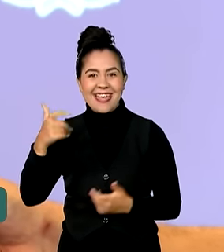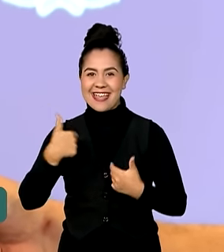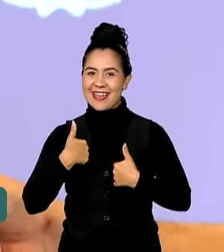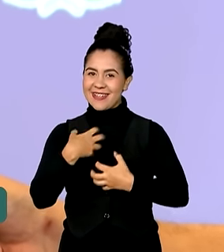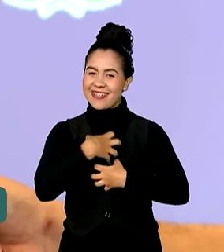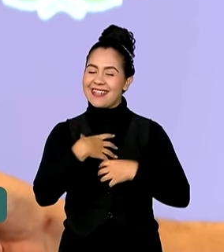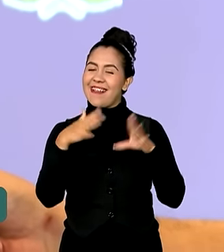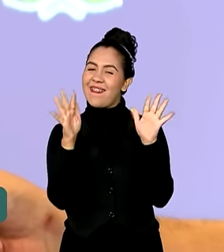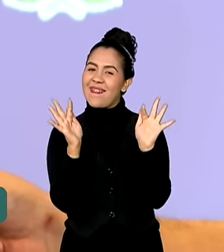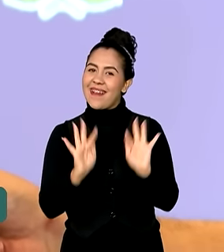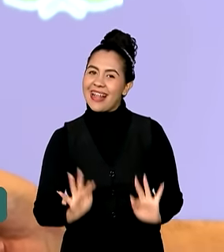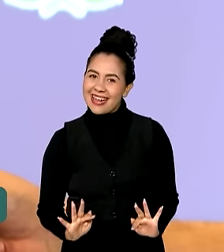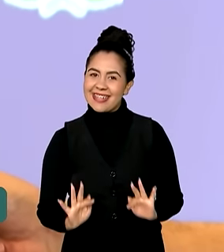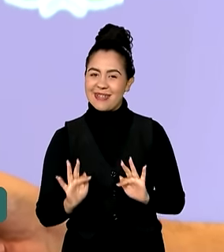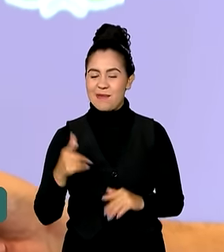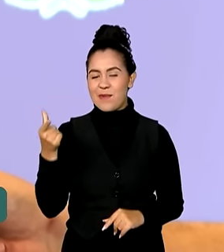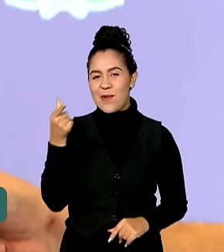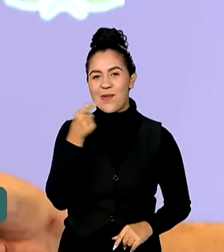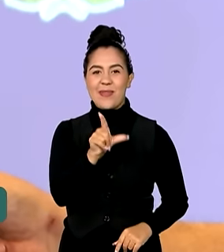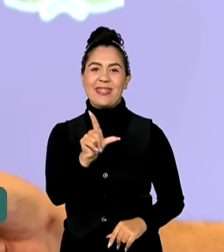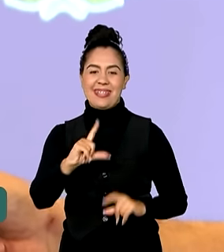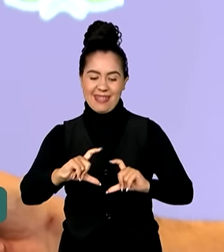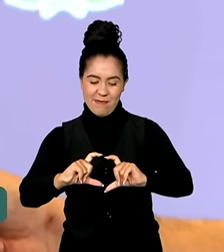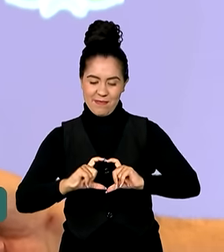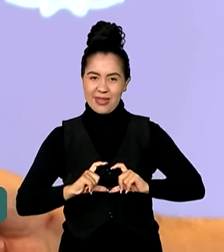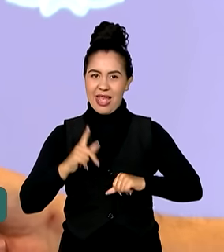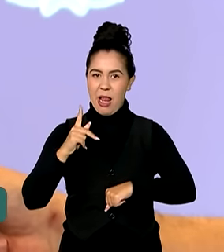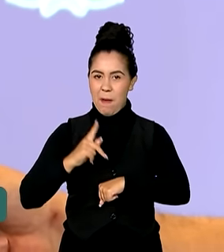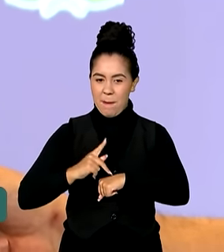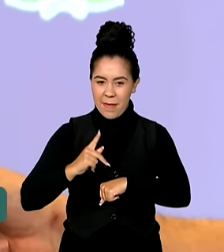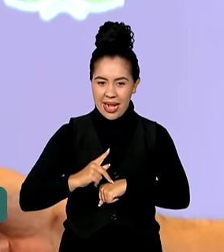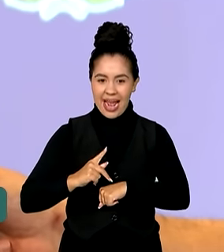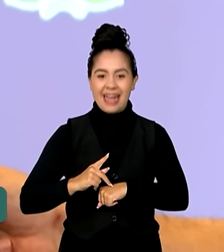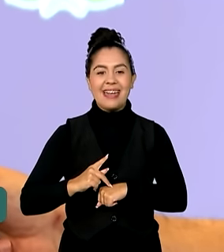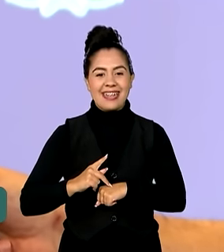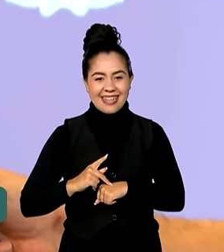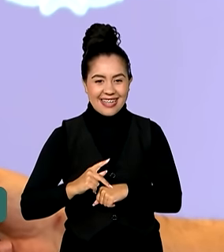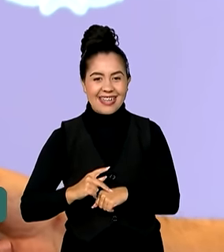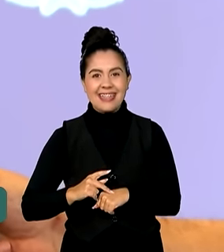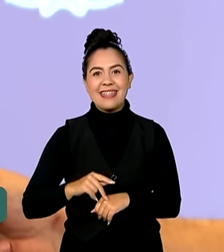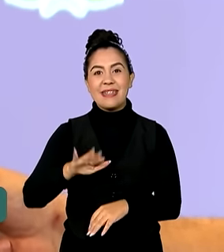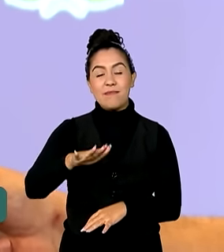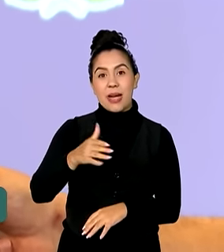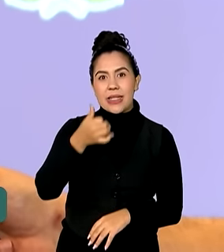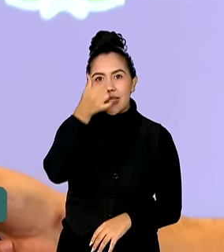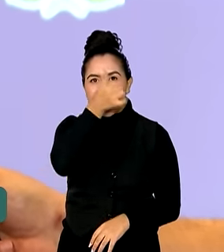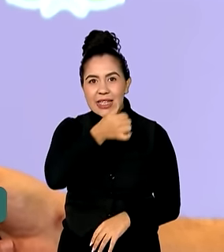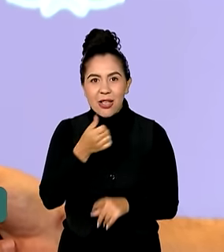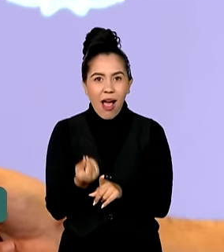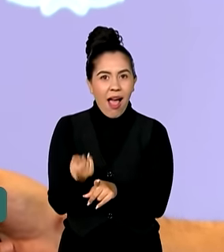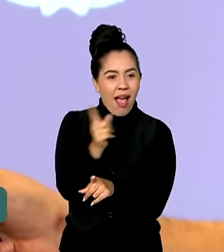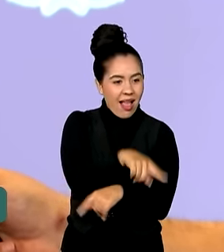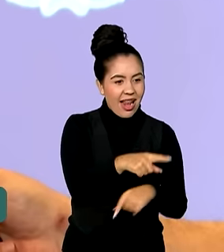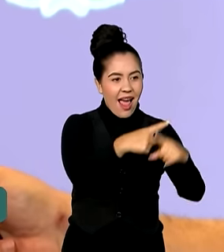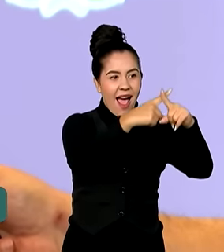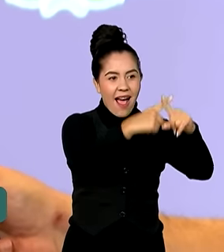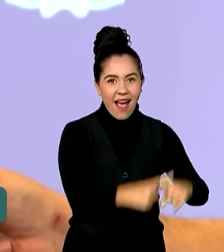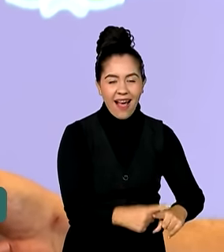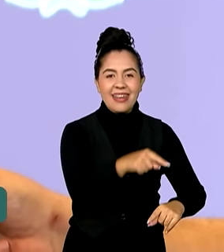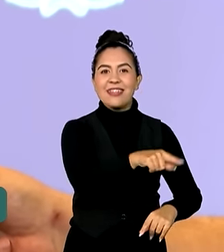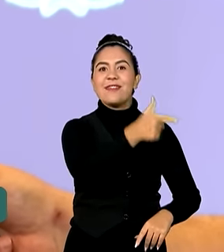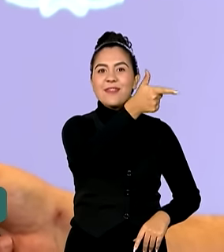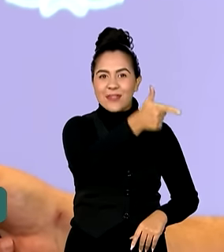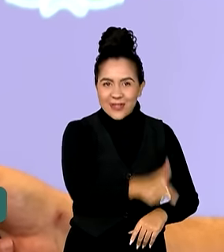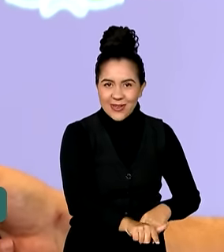a felicidade de conquistar essa medalha de prata. Em menos de seis ou sete horas, eu já estava novamente